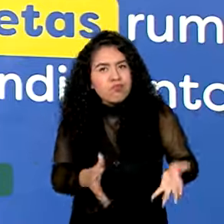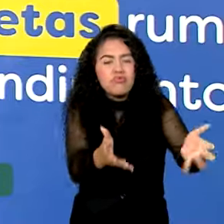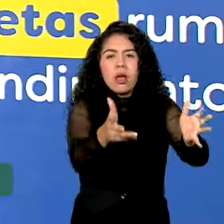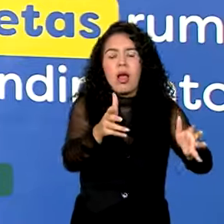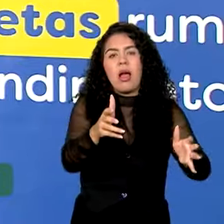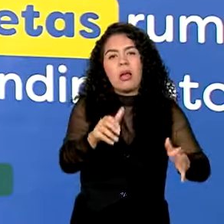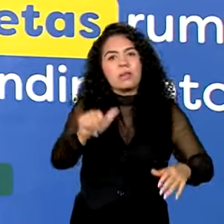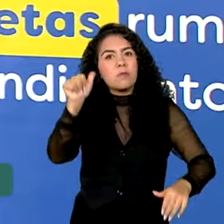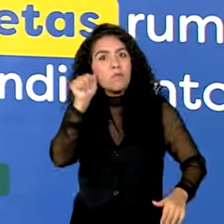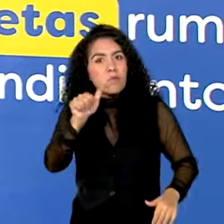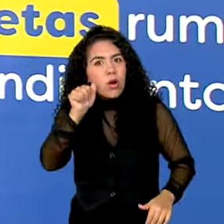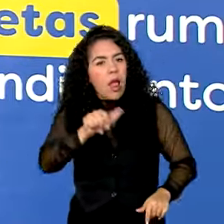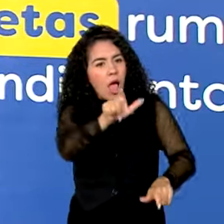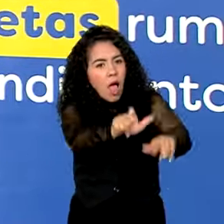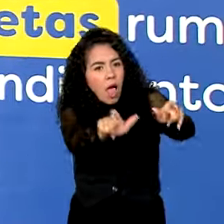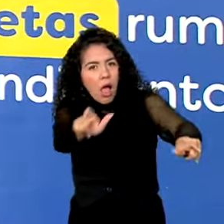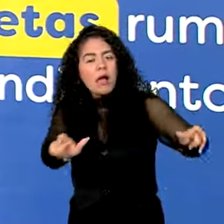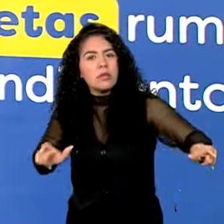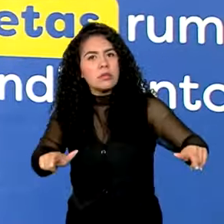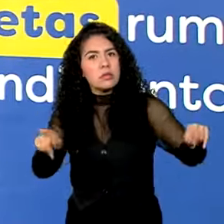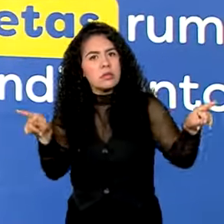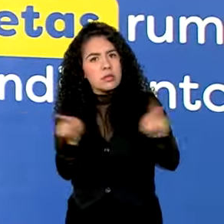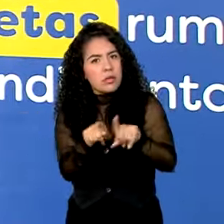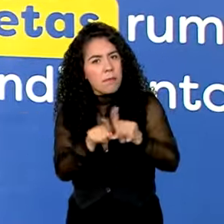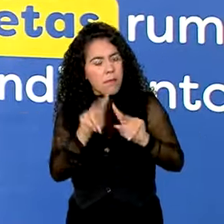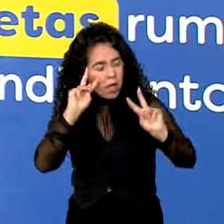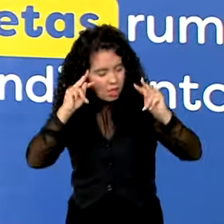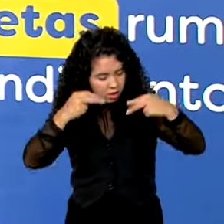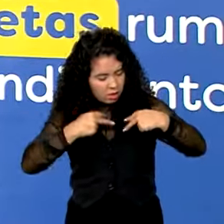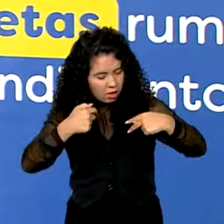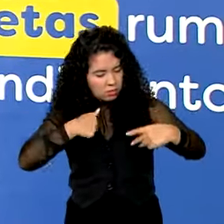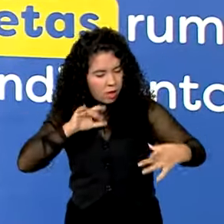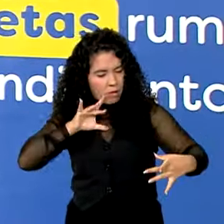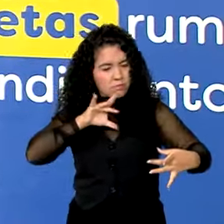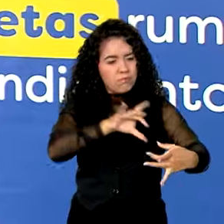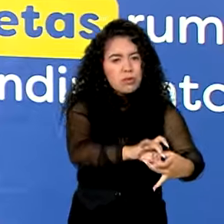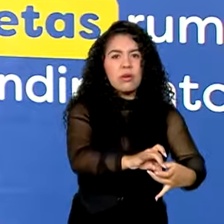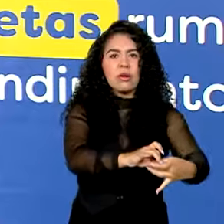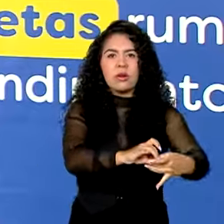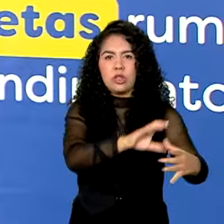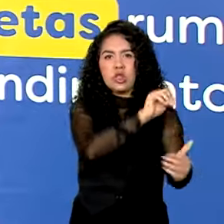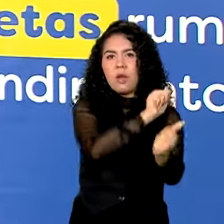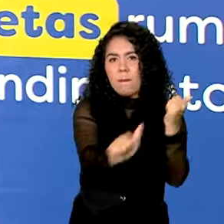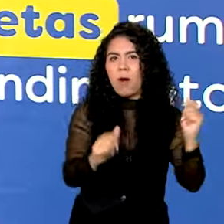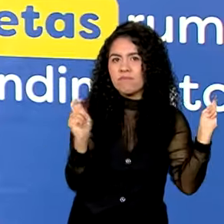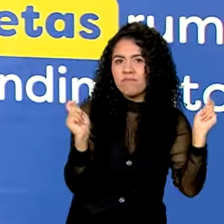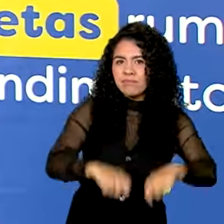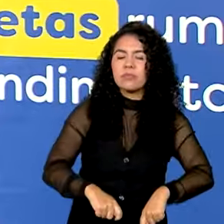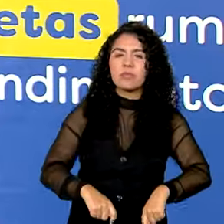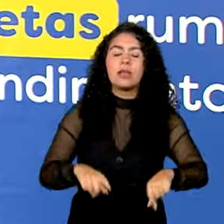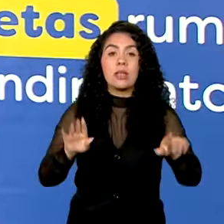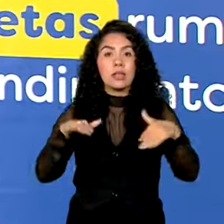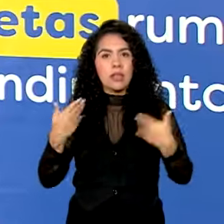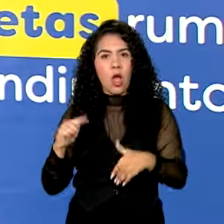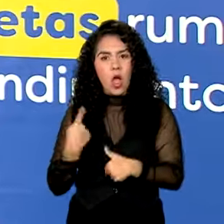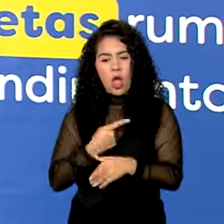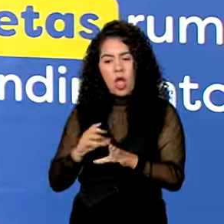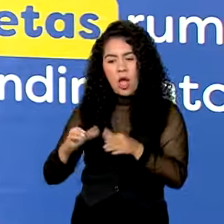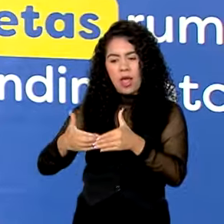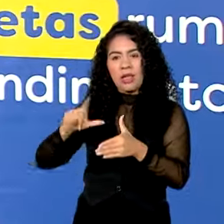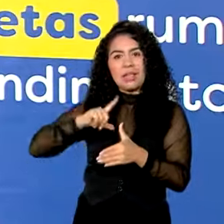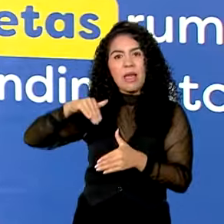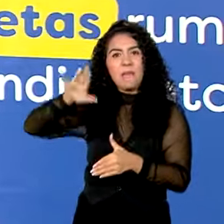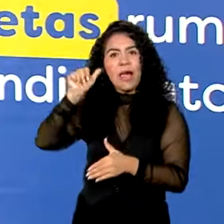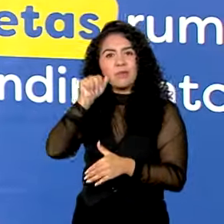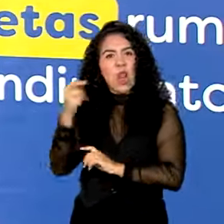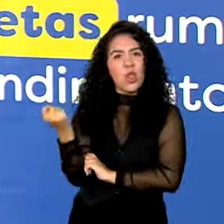a que mulheres também se vejam pertencentes a esse espaço. Então, hoje, uma delegação com mais mulheres que